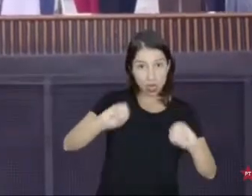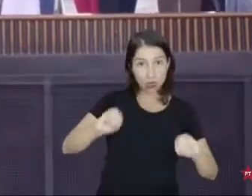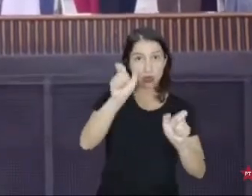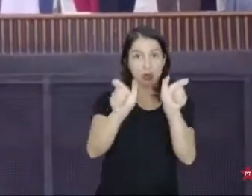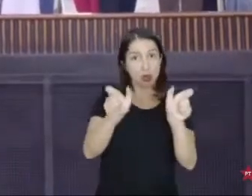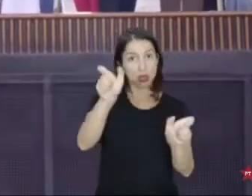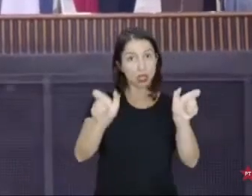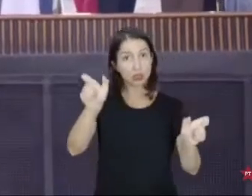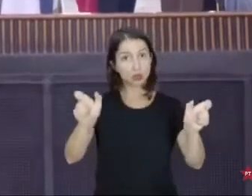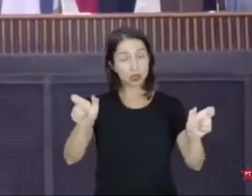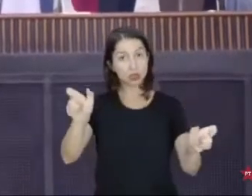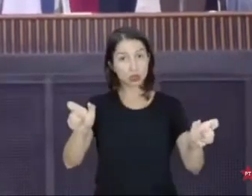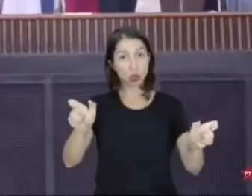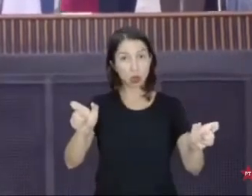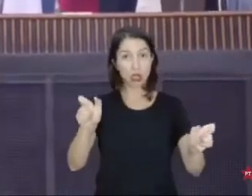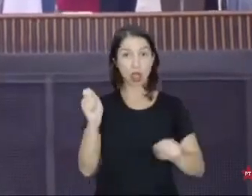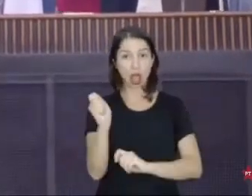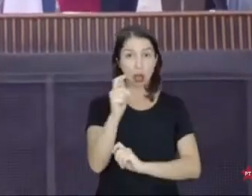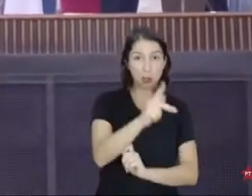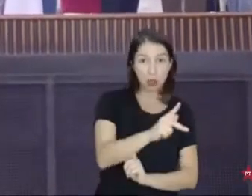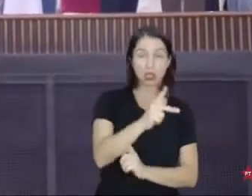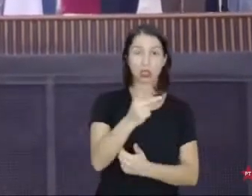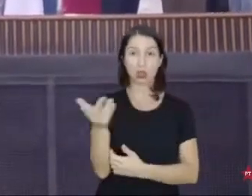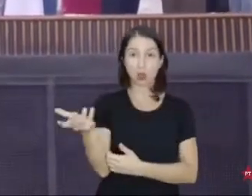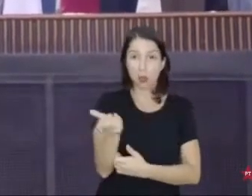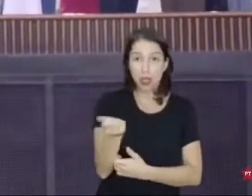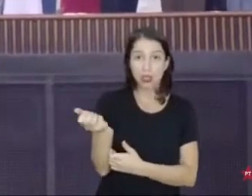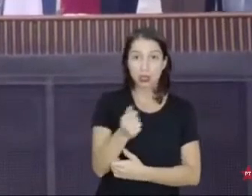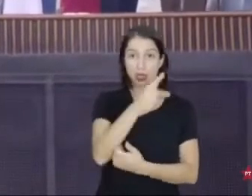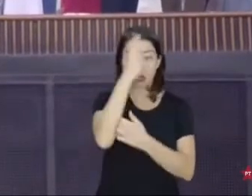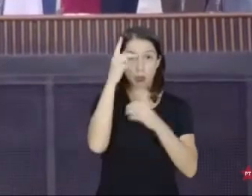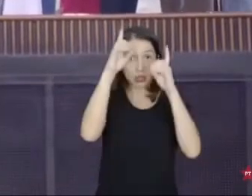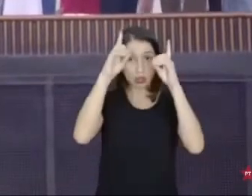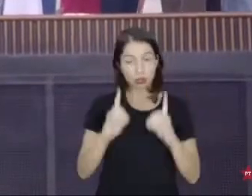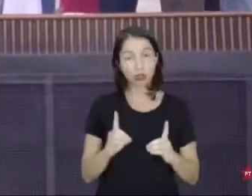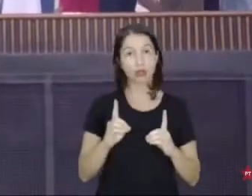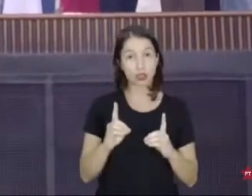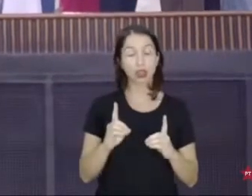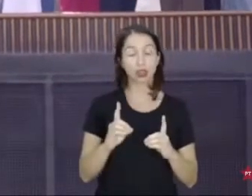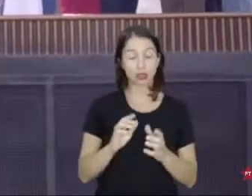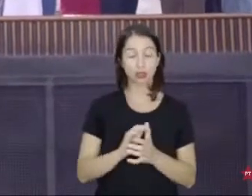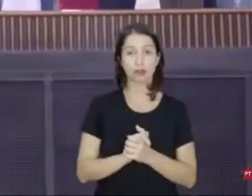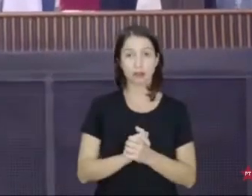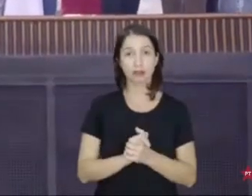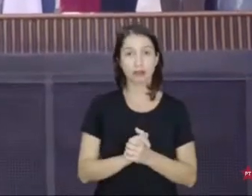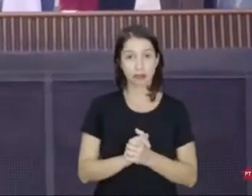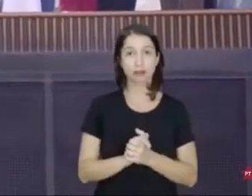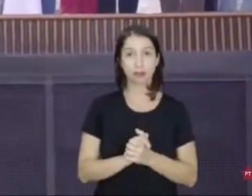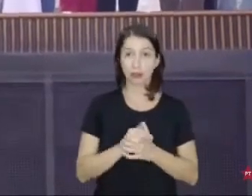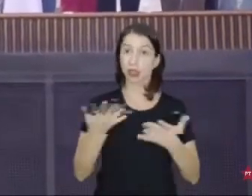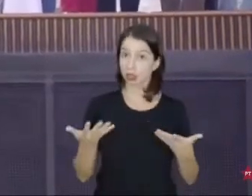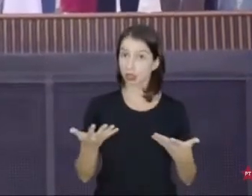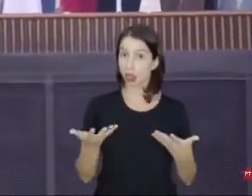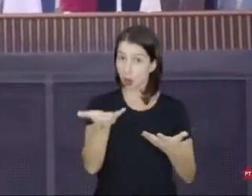pessoas com deficiência que recebem a aposentadoria. Portanto, deixa eu falar